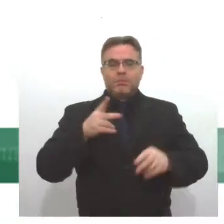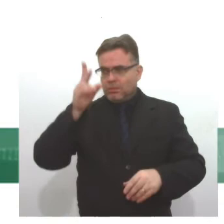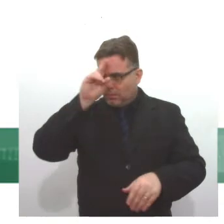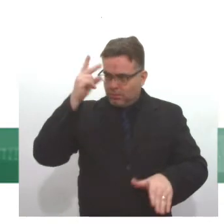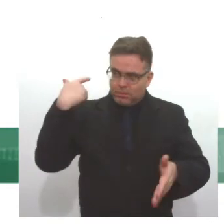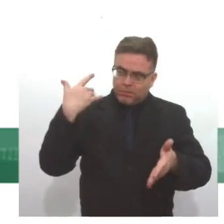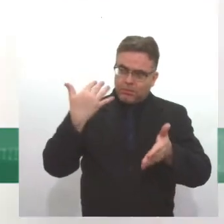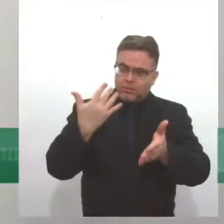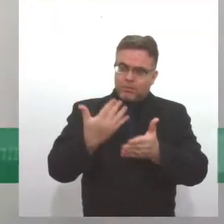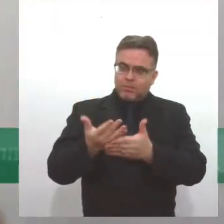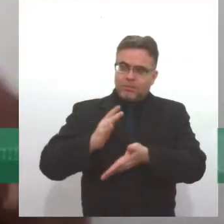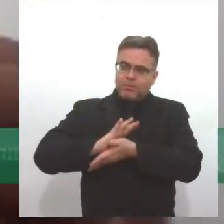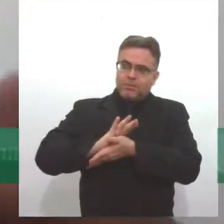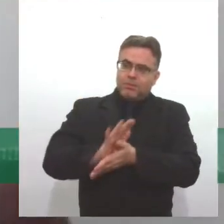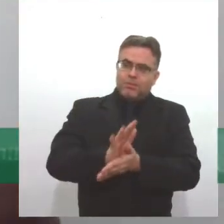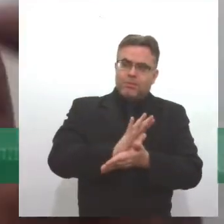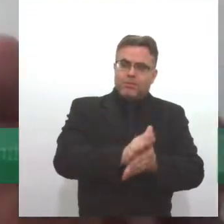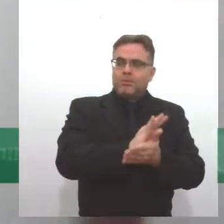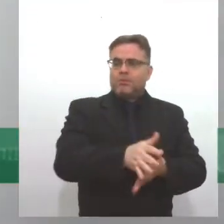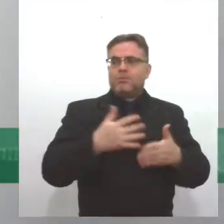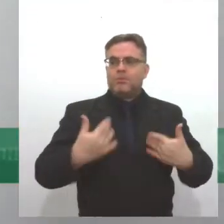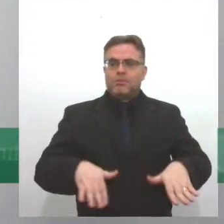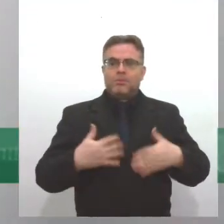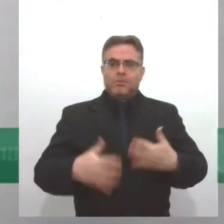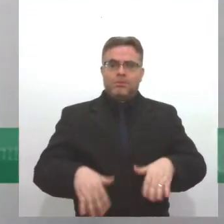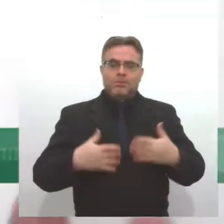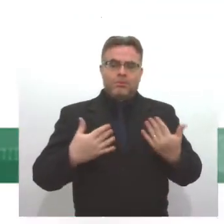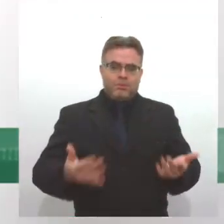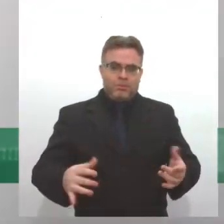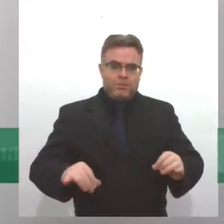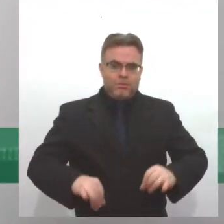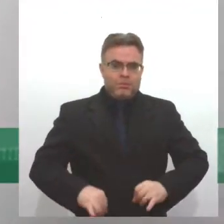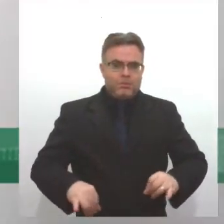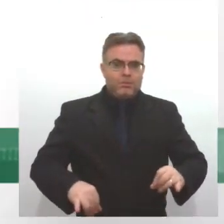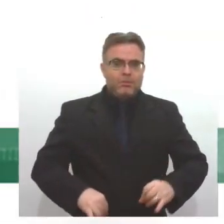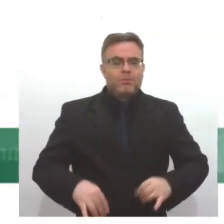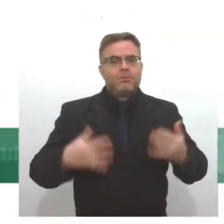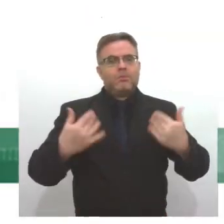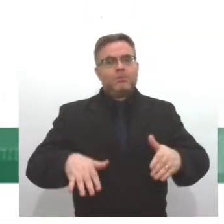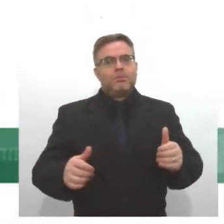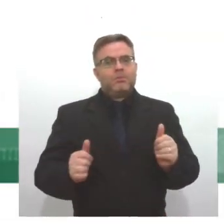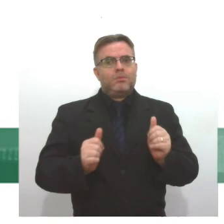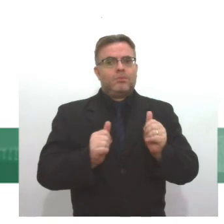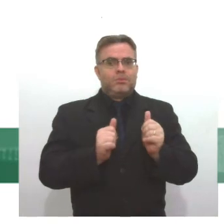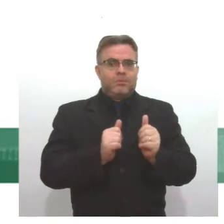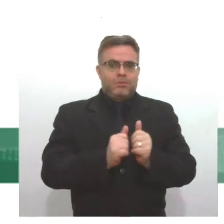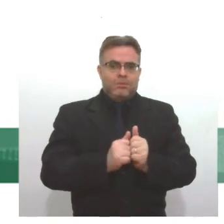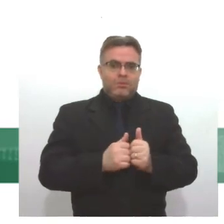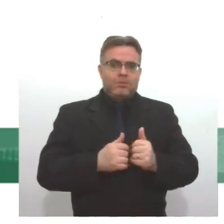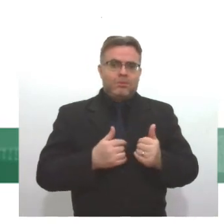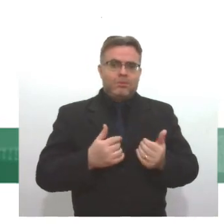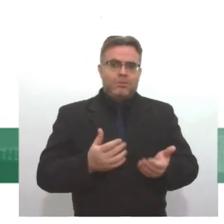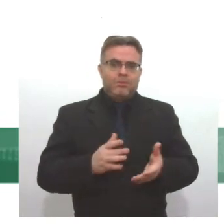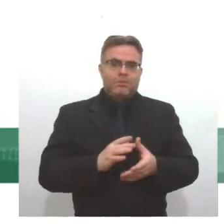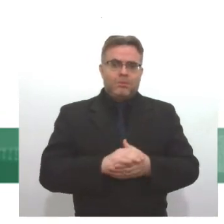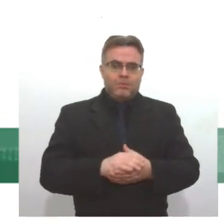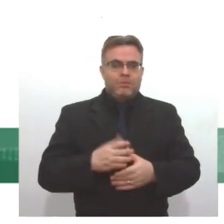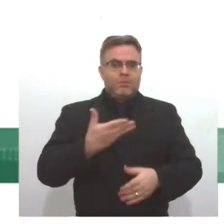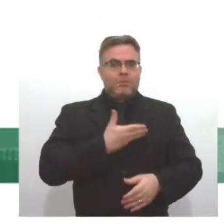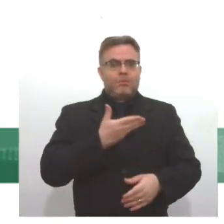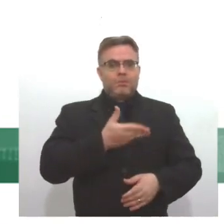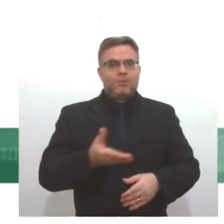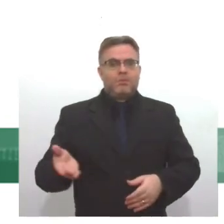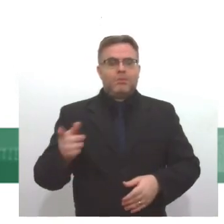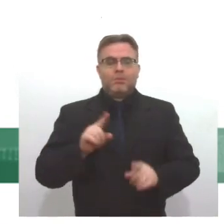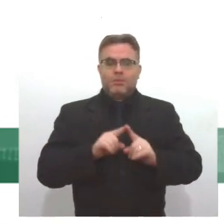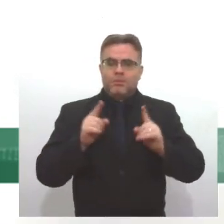discriminado e perseguido, bem aí história do holocausto, juntamente com nossos parentes judeus, amigos, mas